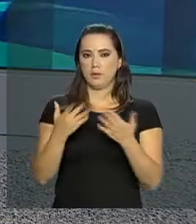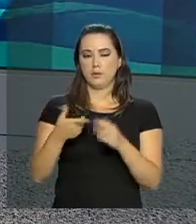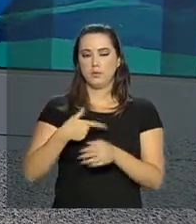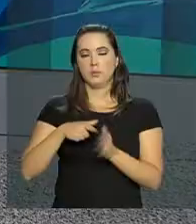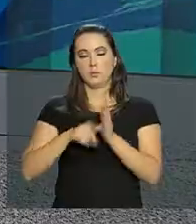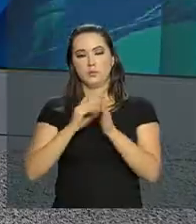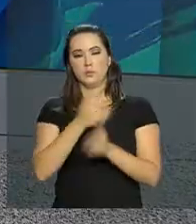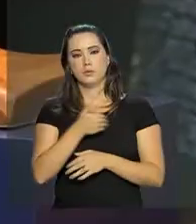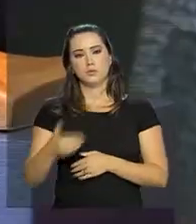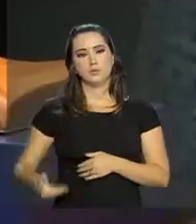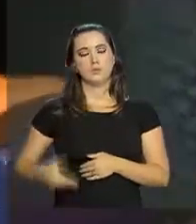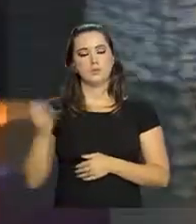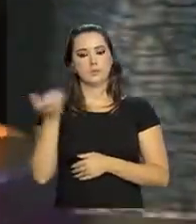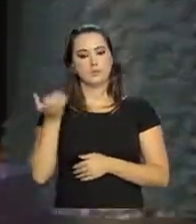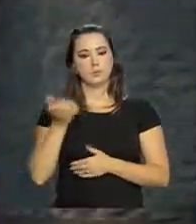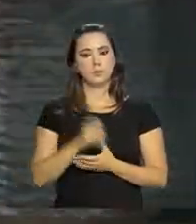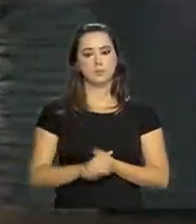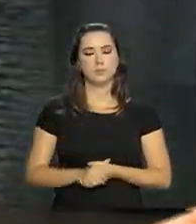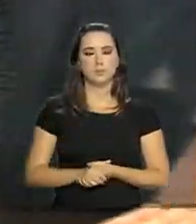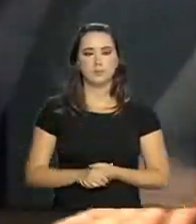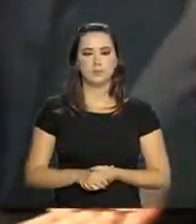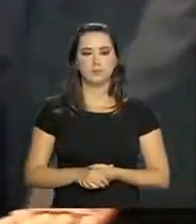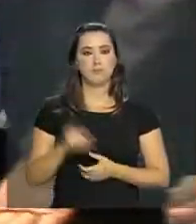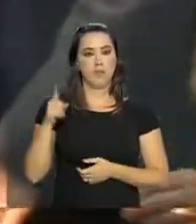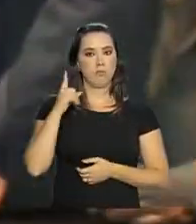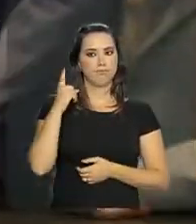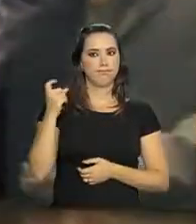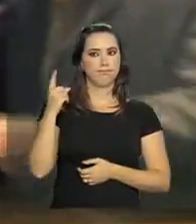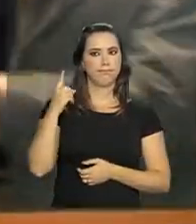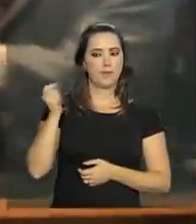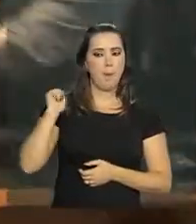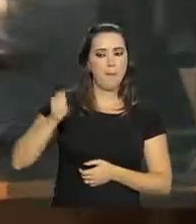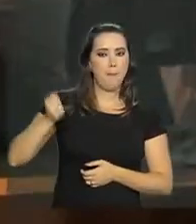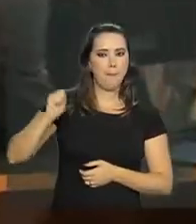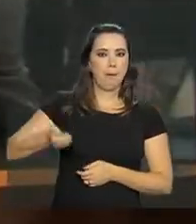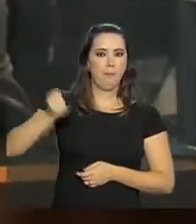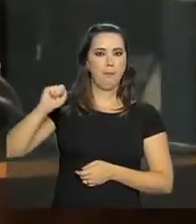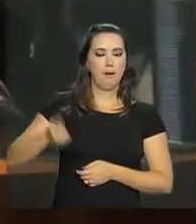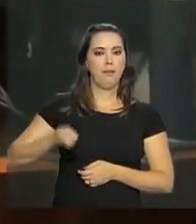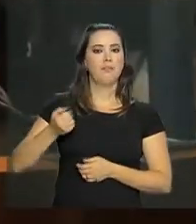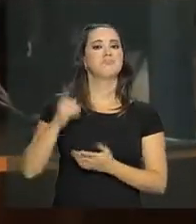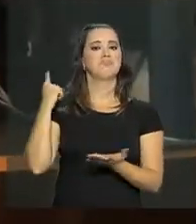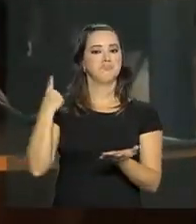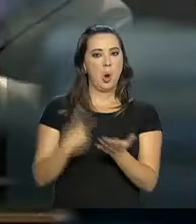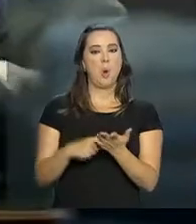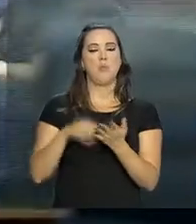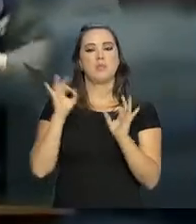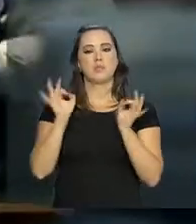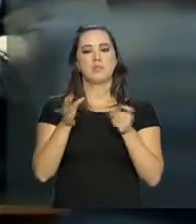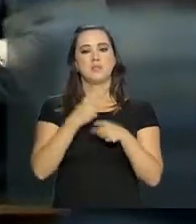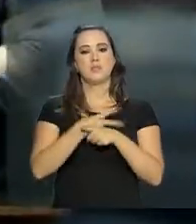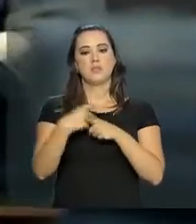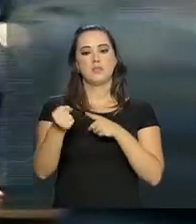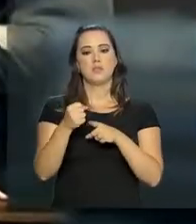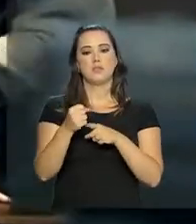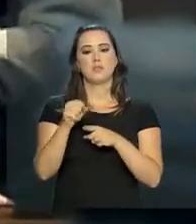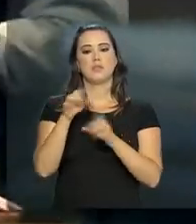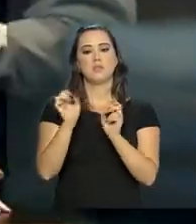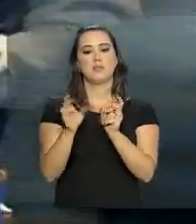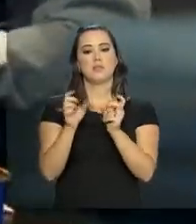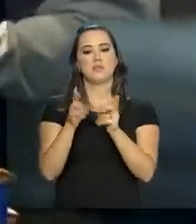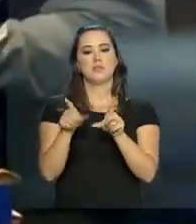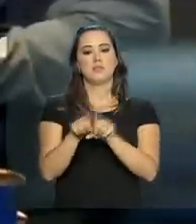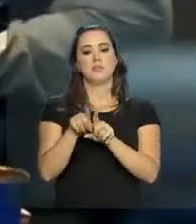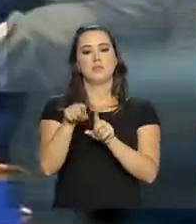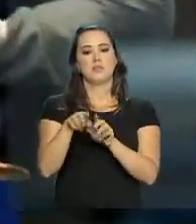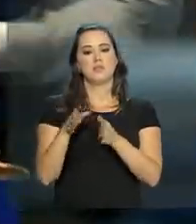pelo governo. A batida de martelo na B3, em São Paulo, confirmou a empresa vencedora do leilão da rodovia